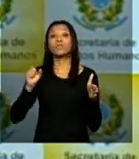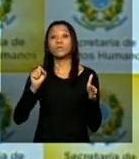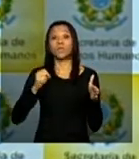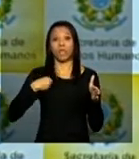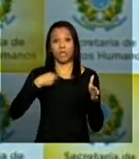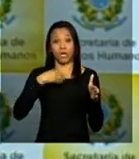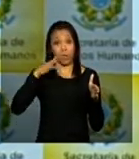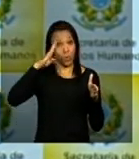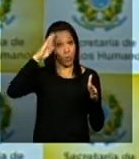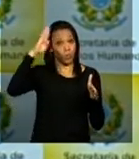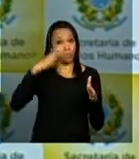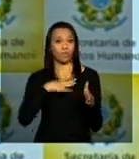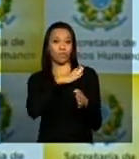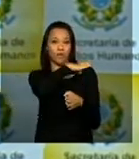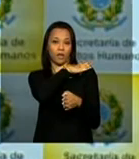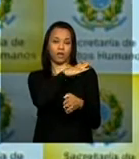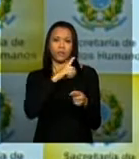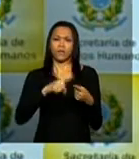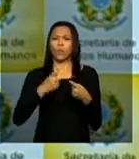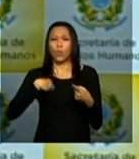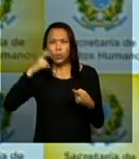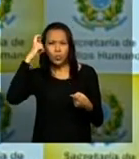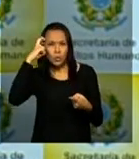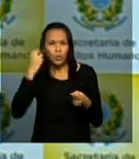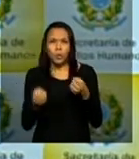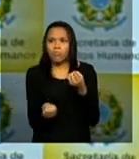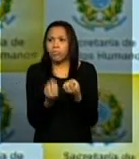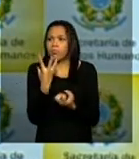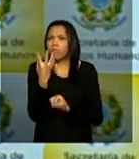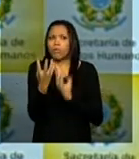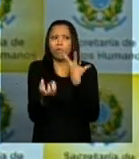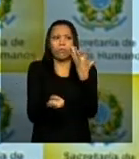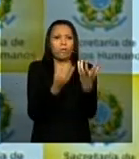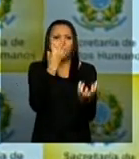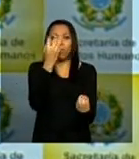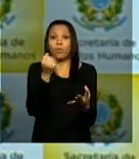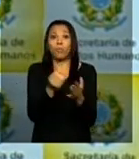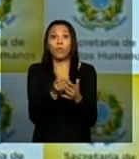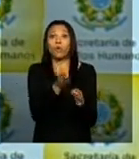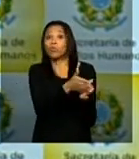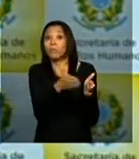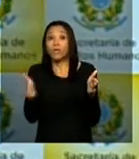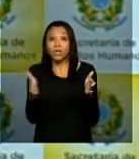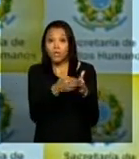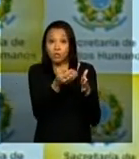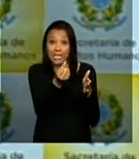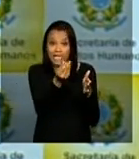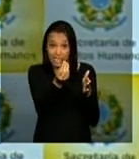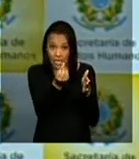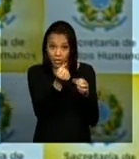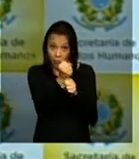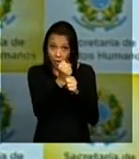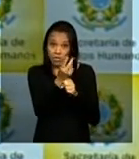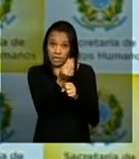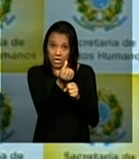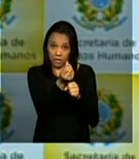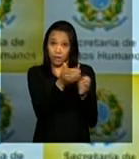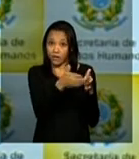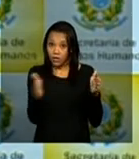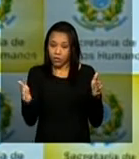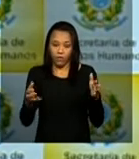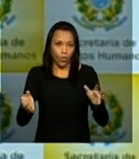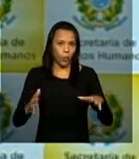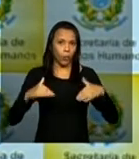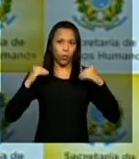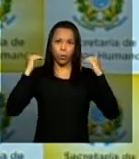a produção cultural teve uma explosão criativa na década de 60 no auge da ditadura e foi um dos